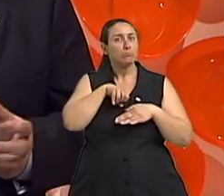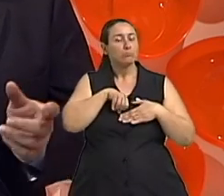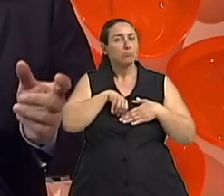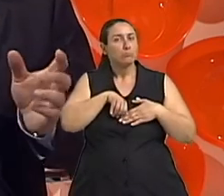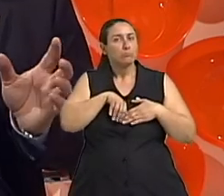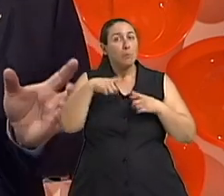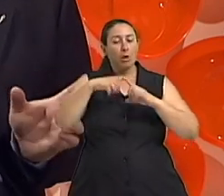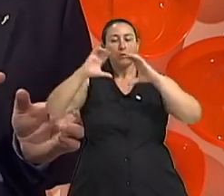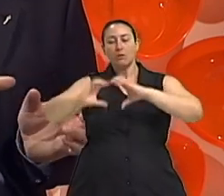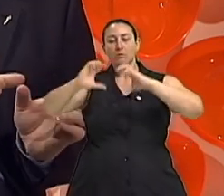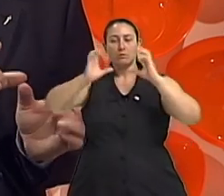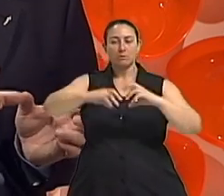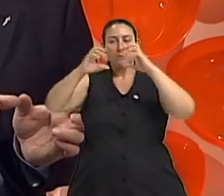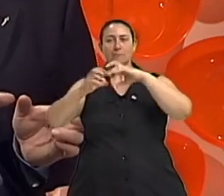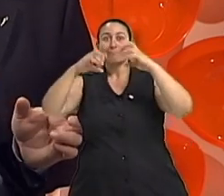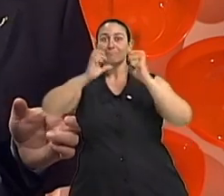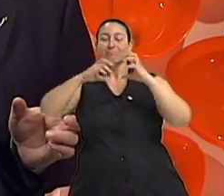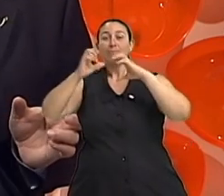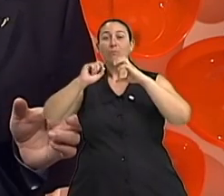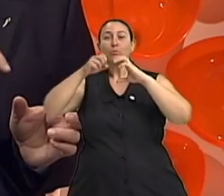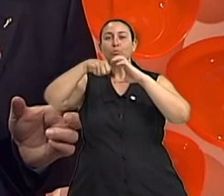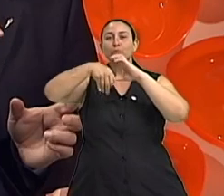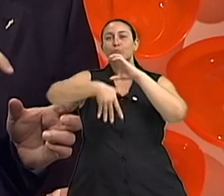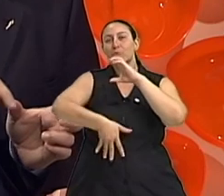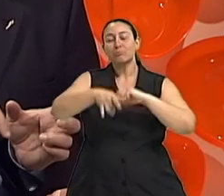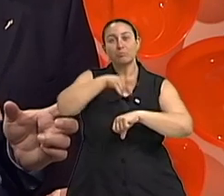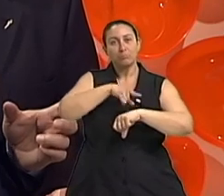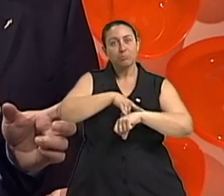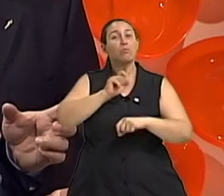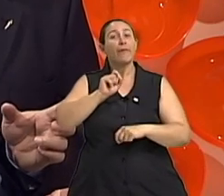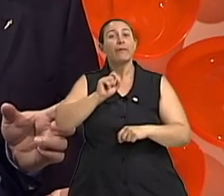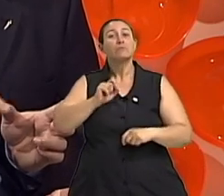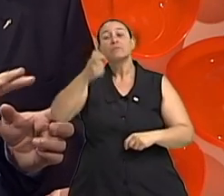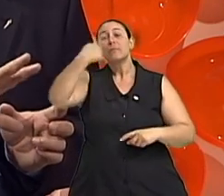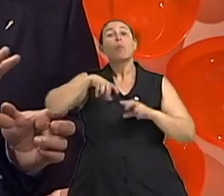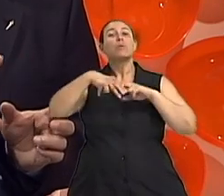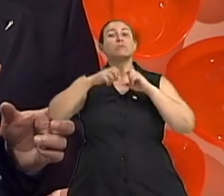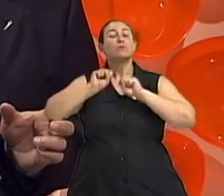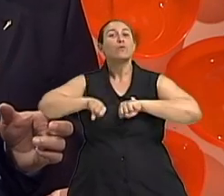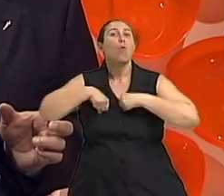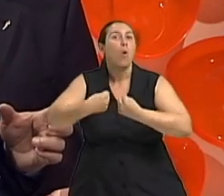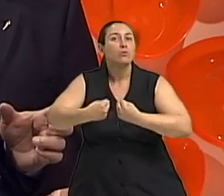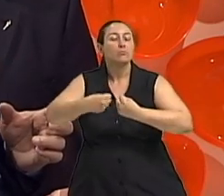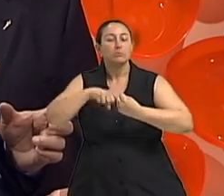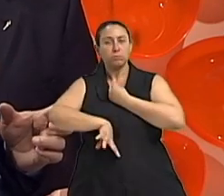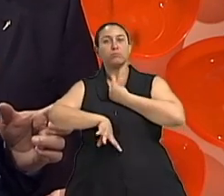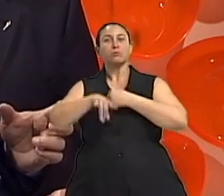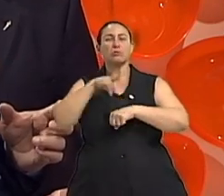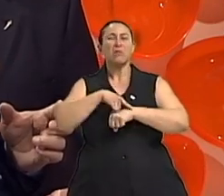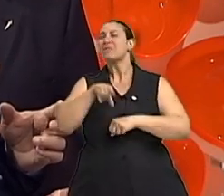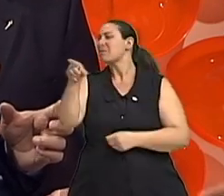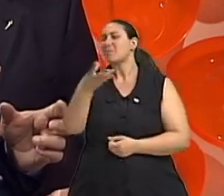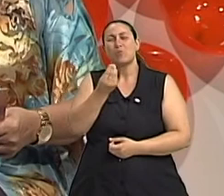o nome, o diagnóstico disso é incontinência urinária aos esforços uma das formas mais fáceis de tratar